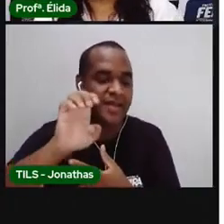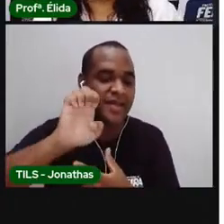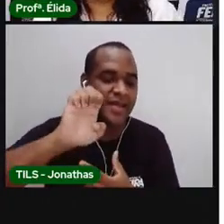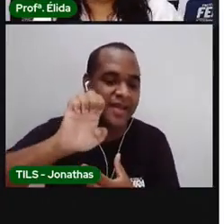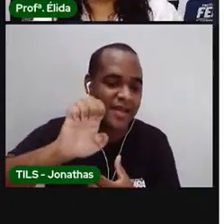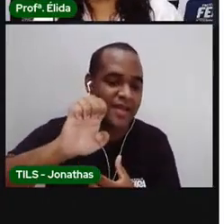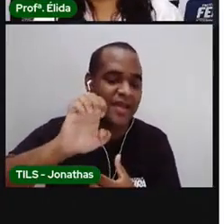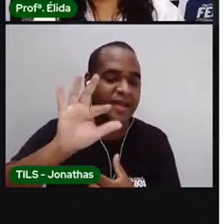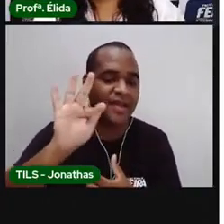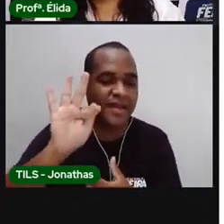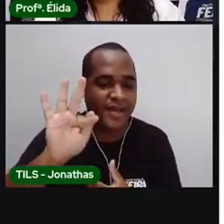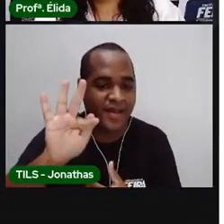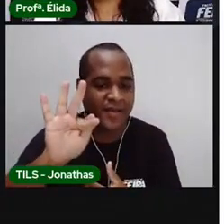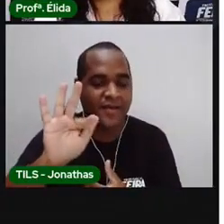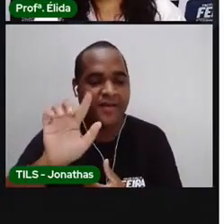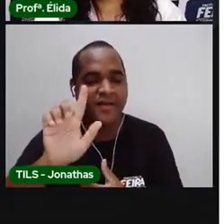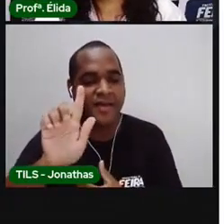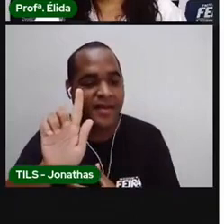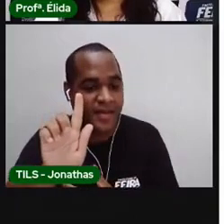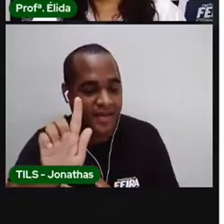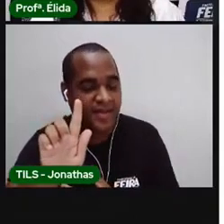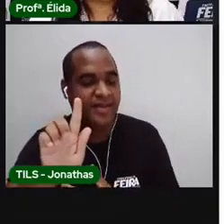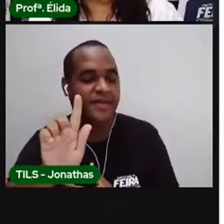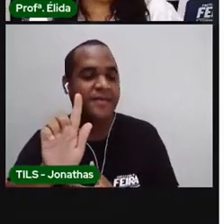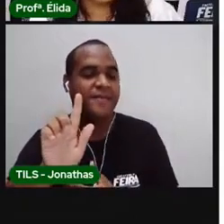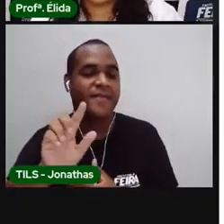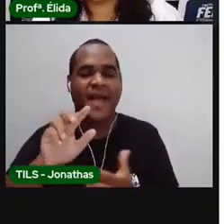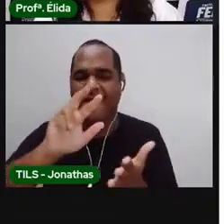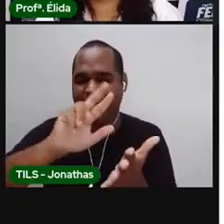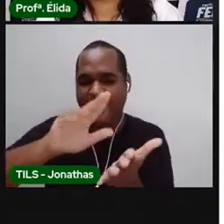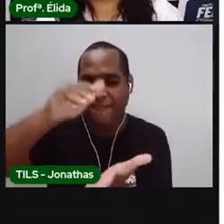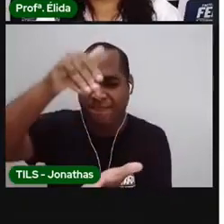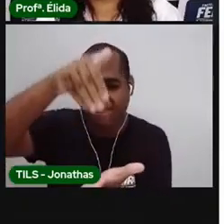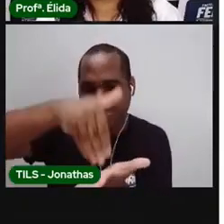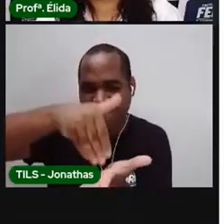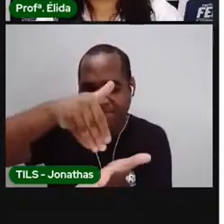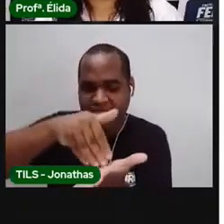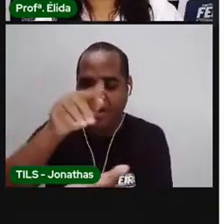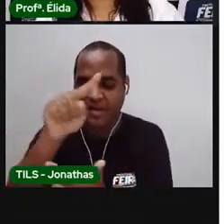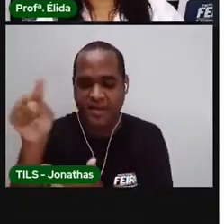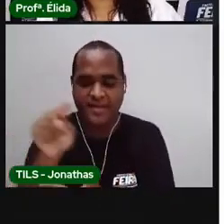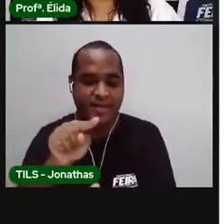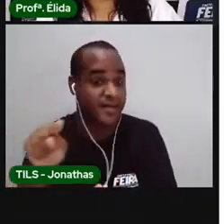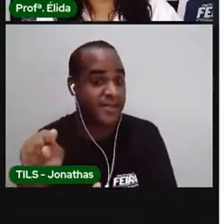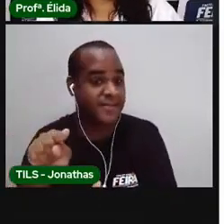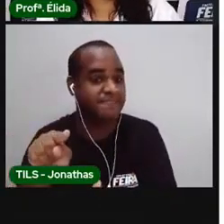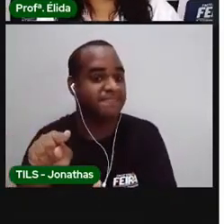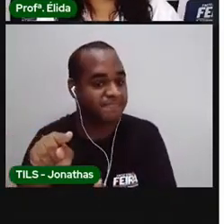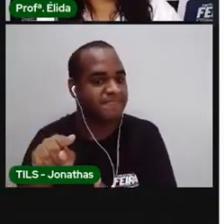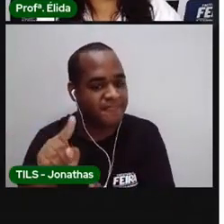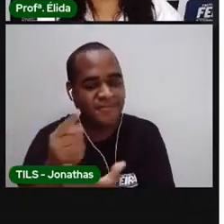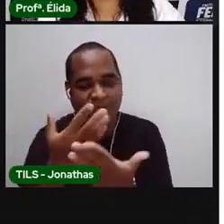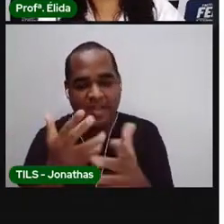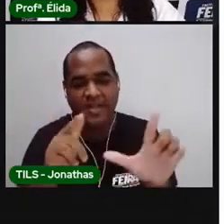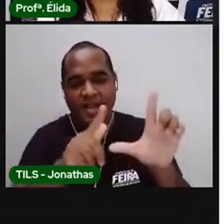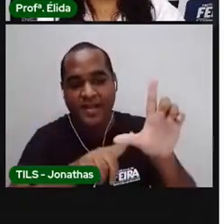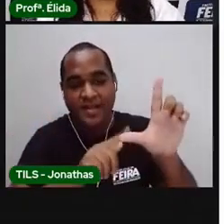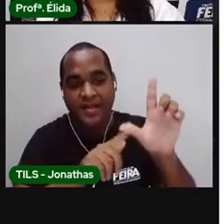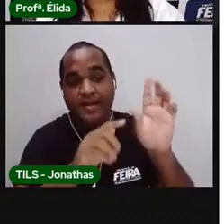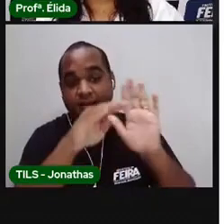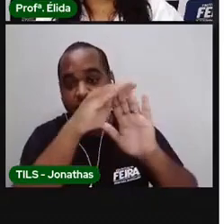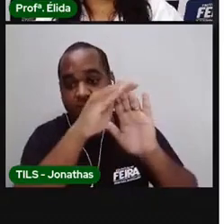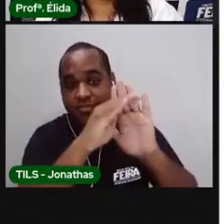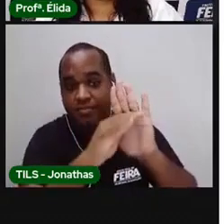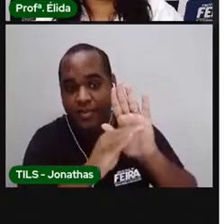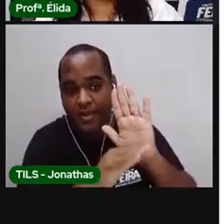D, E, F, G, até a letrinha Z. Essa é a ordem alfabética. Quando